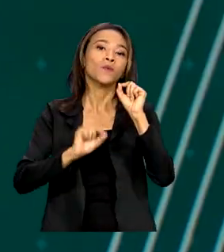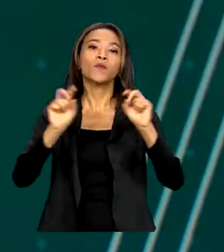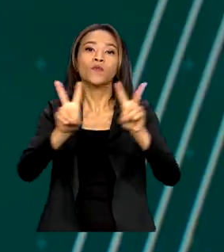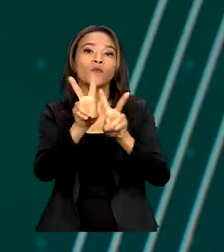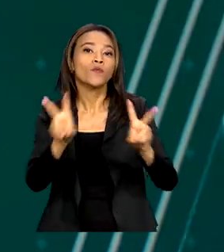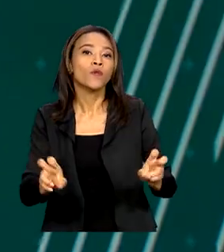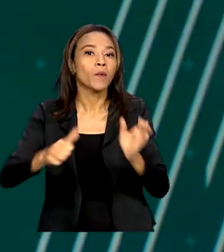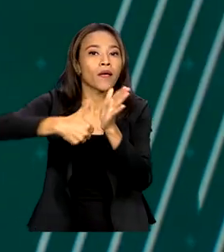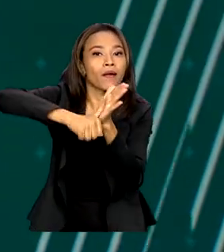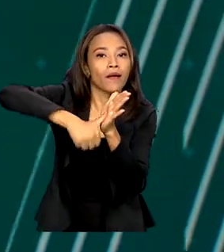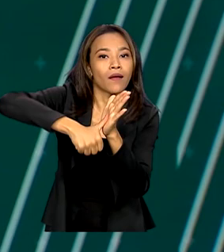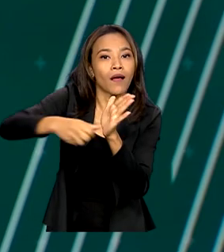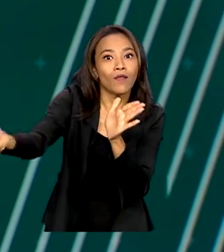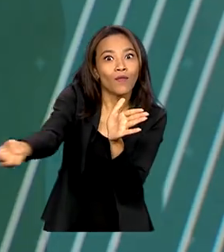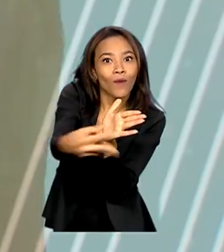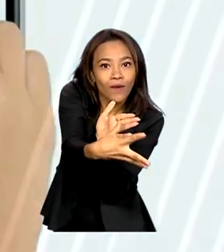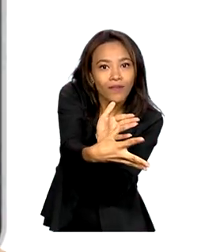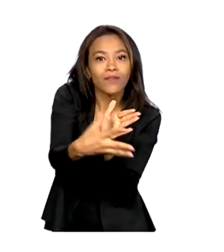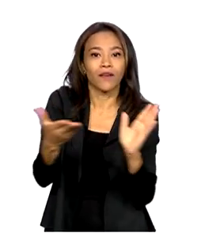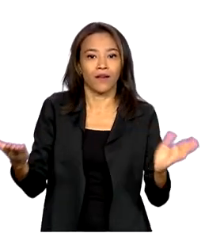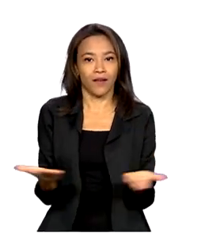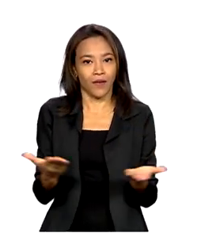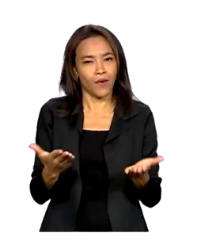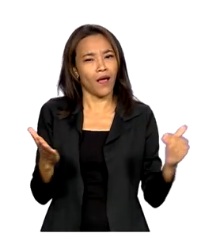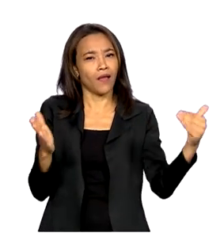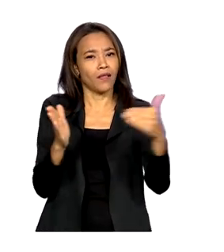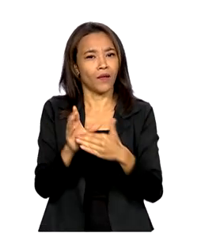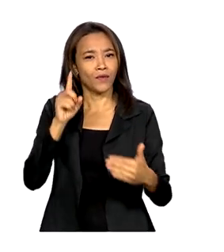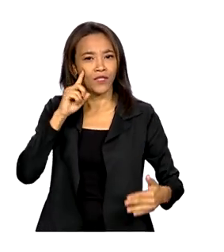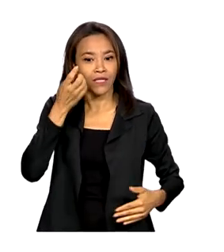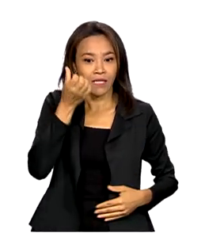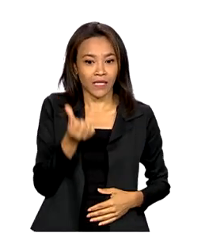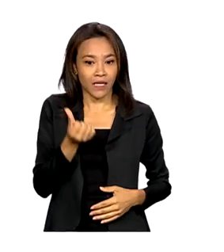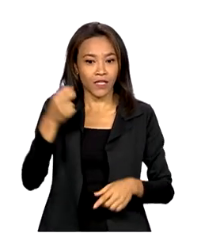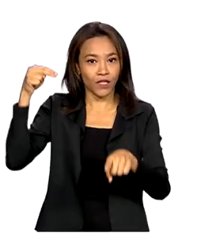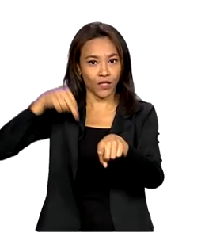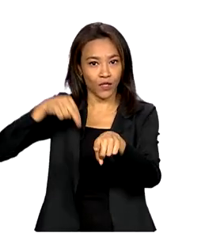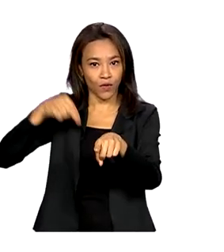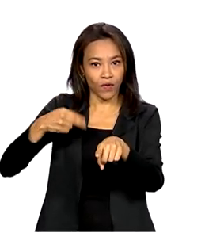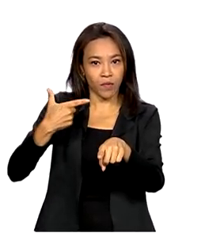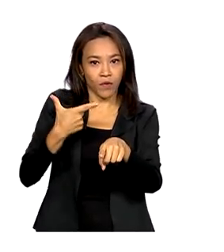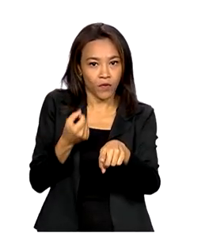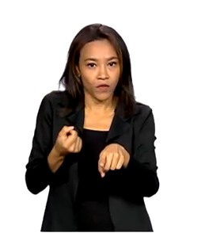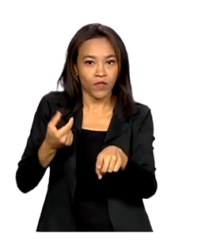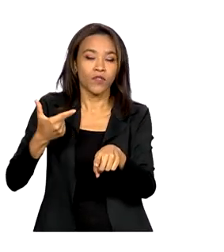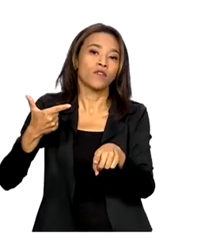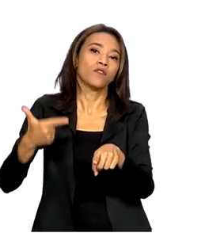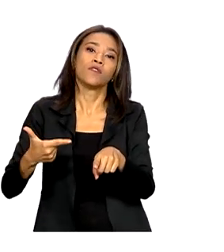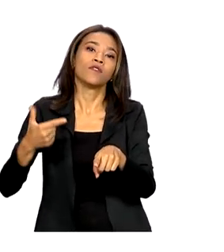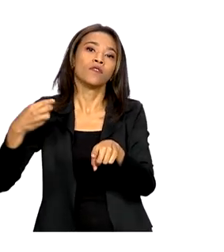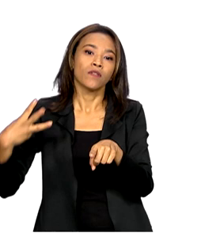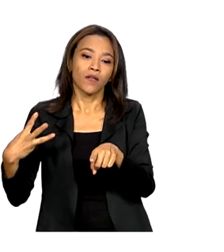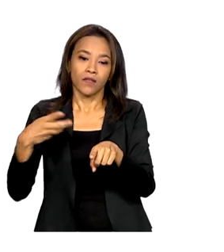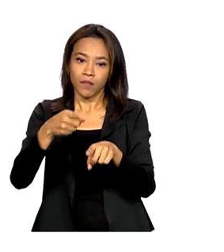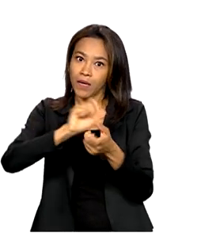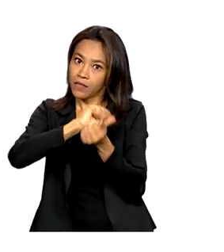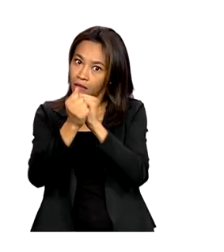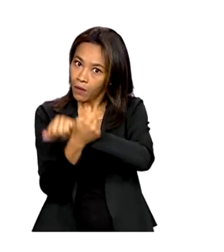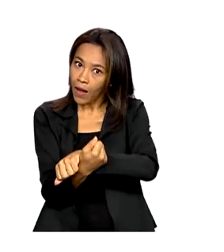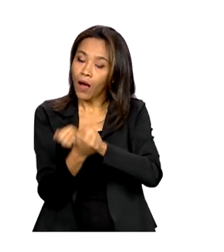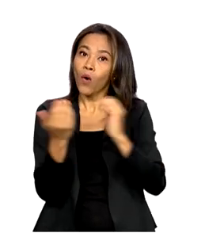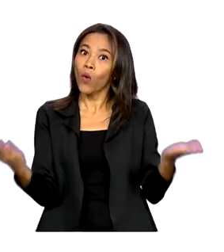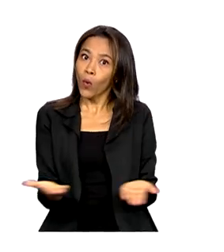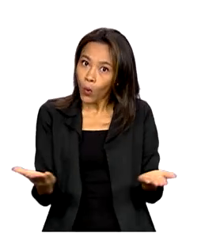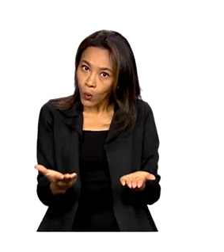identidade nacional. Agora, ele está até o dia 6 de novembro de 2023 para se adequarem. O prazo terminaria